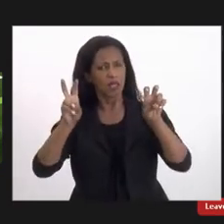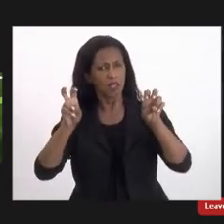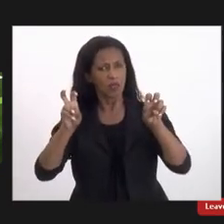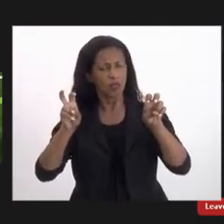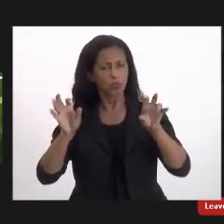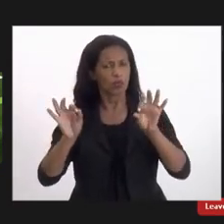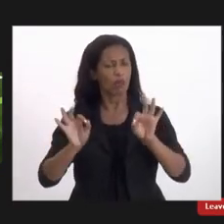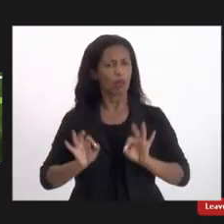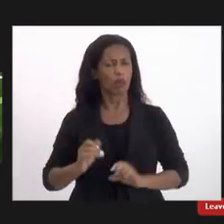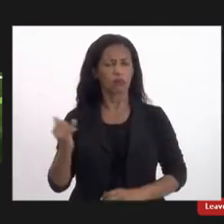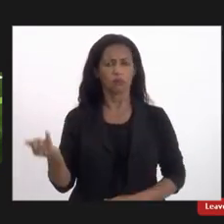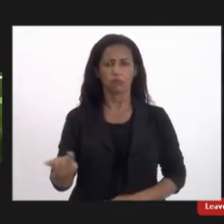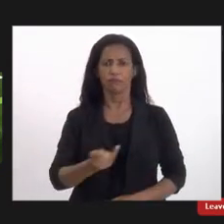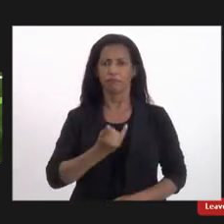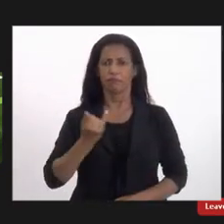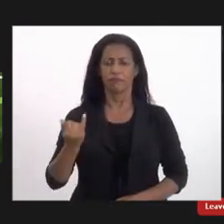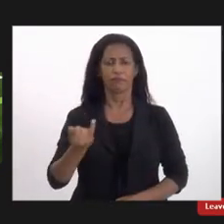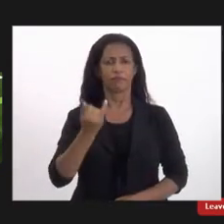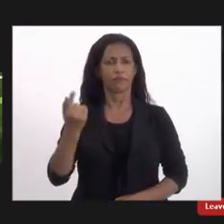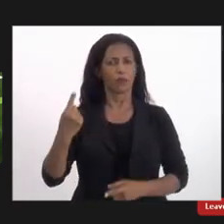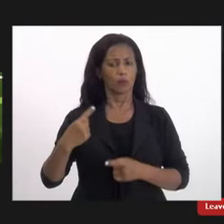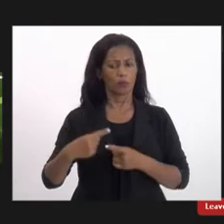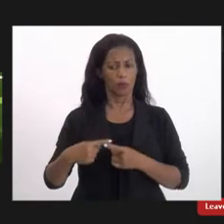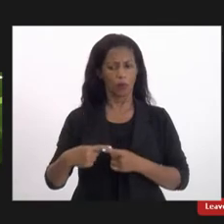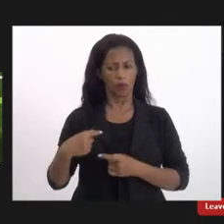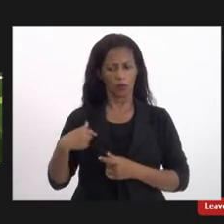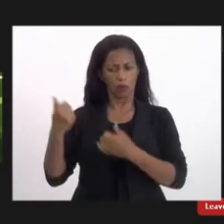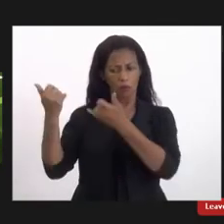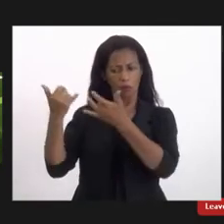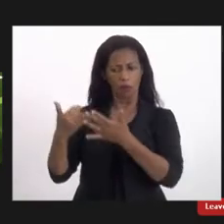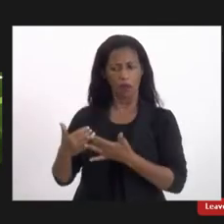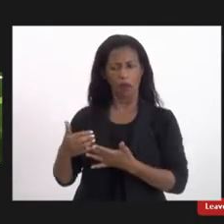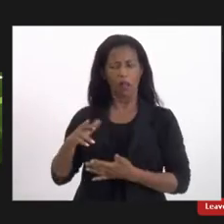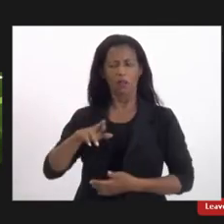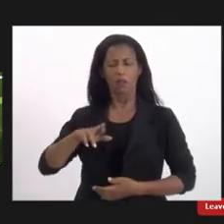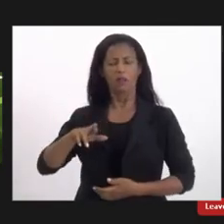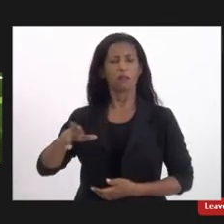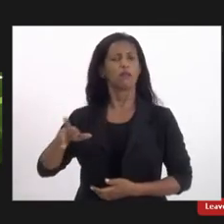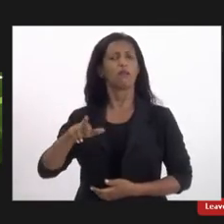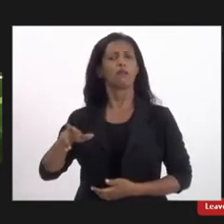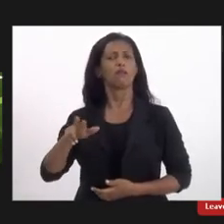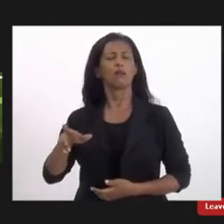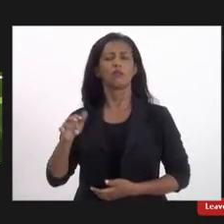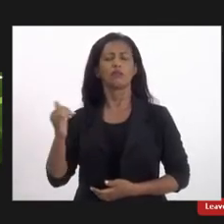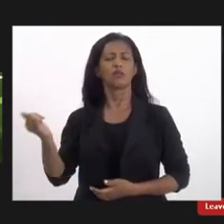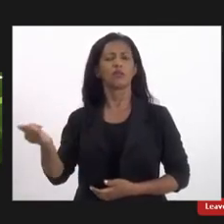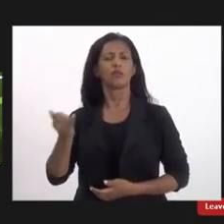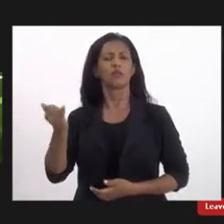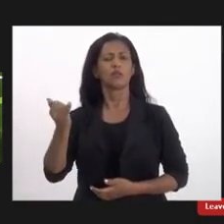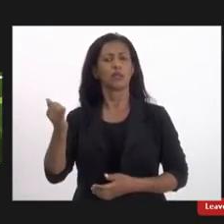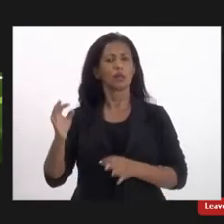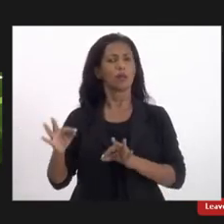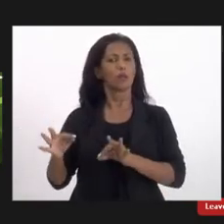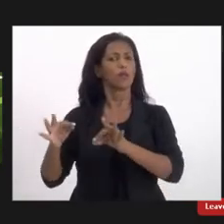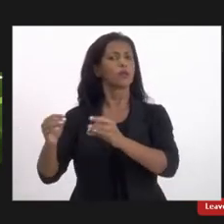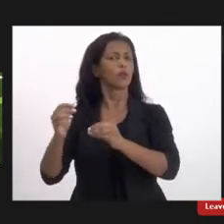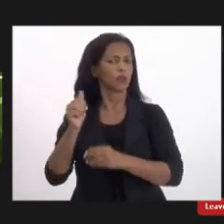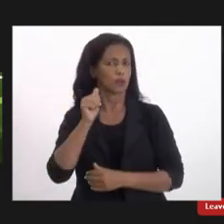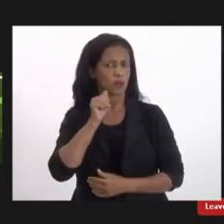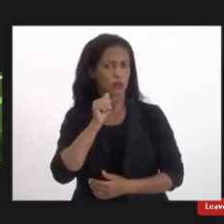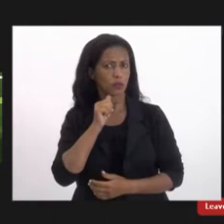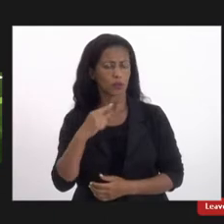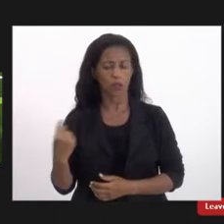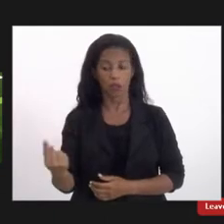extrema importância porque eu digo assim não que seja importante para todas as mulheres